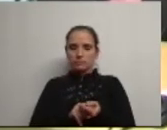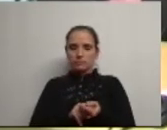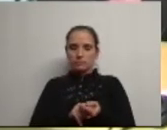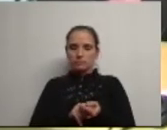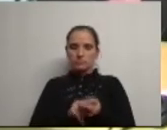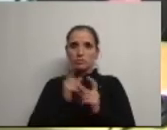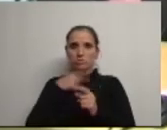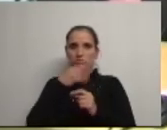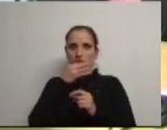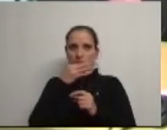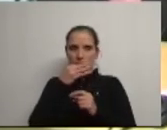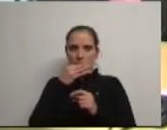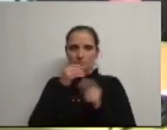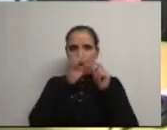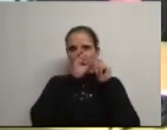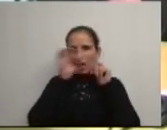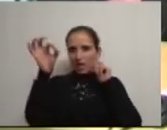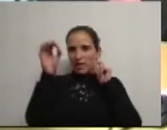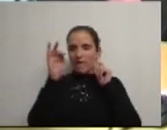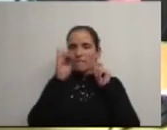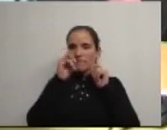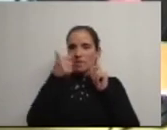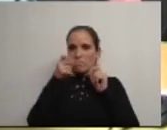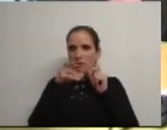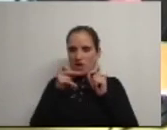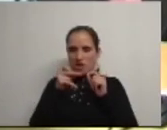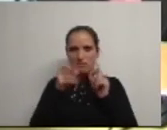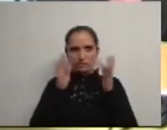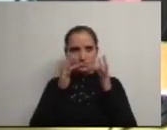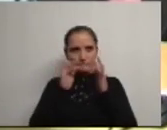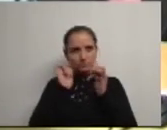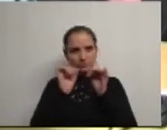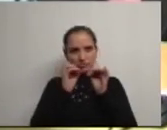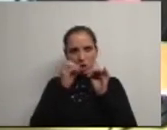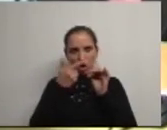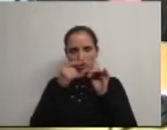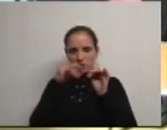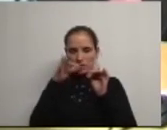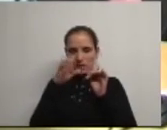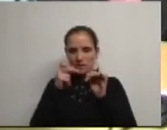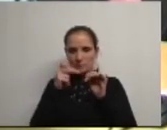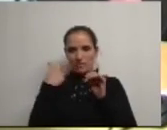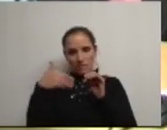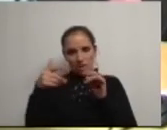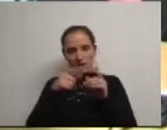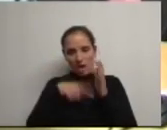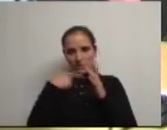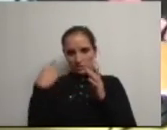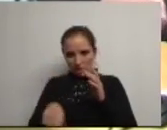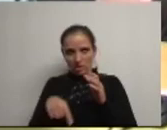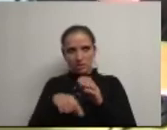aquilo que nós falamos é de uma rede fibra óptica ok? e nós vamos ter como é que em Agda temos